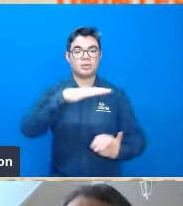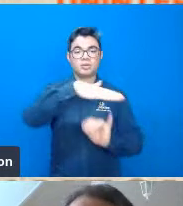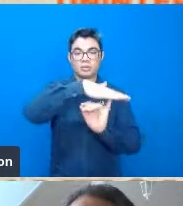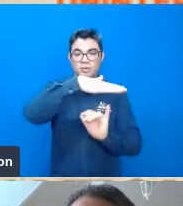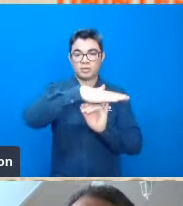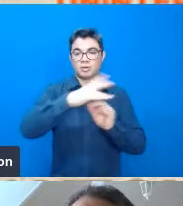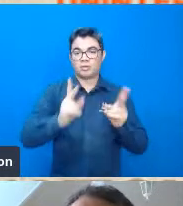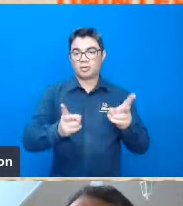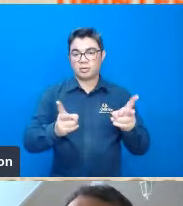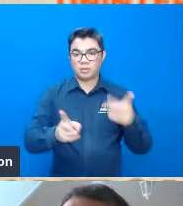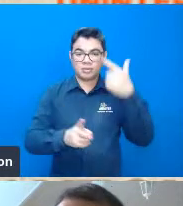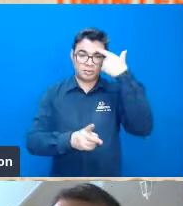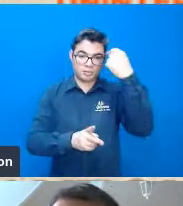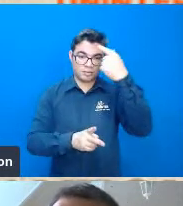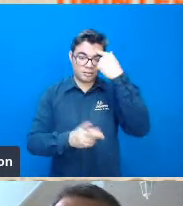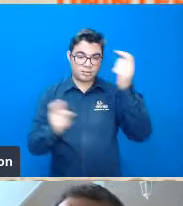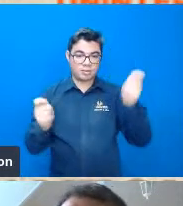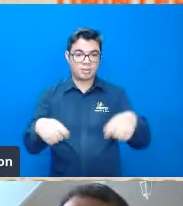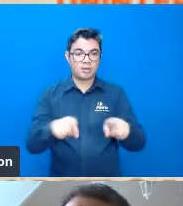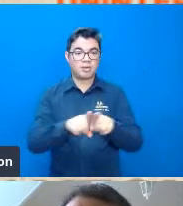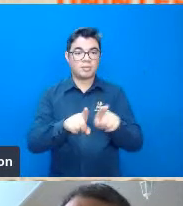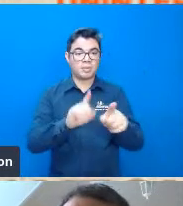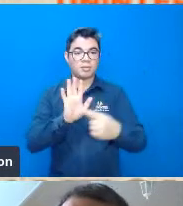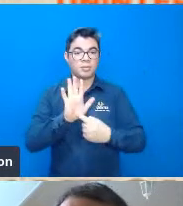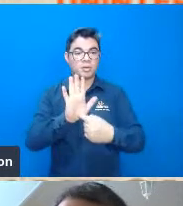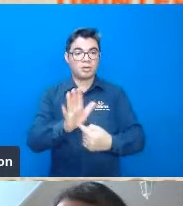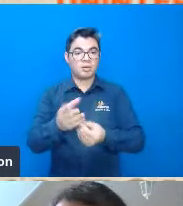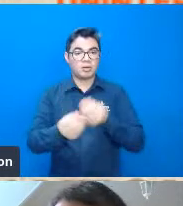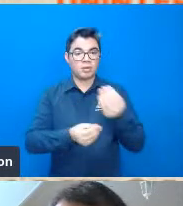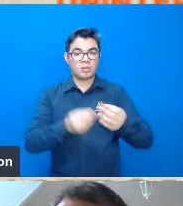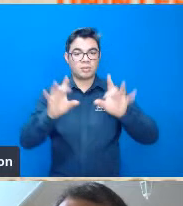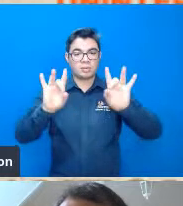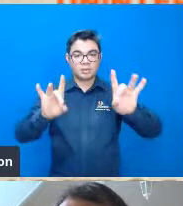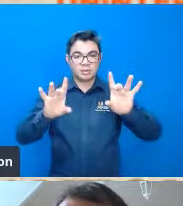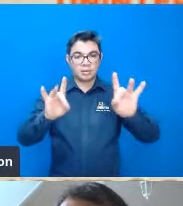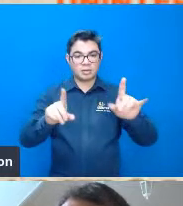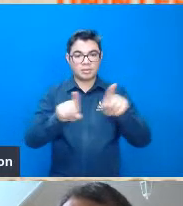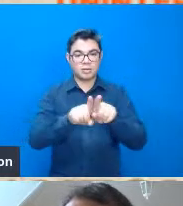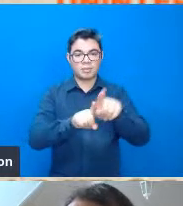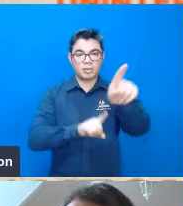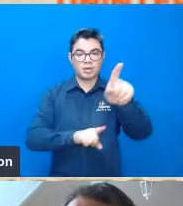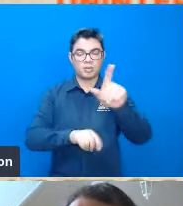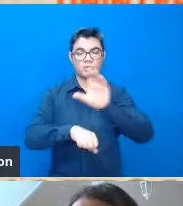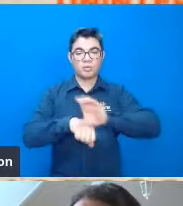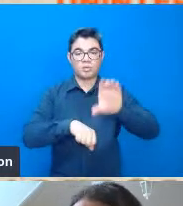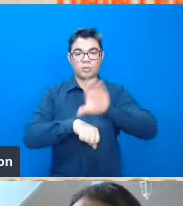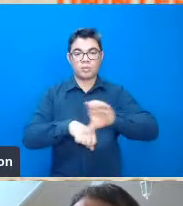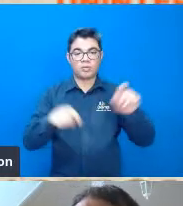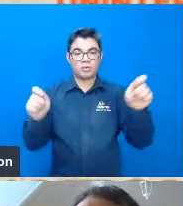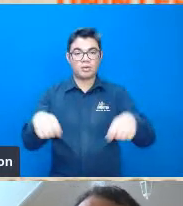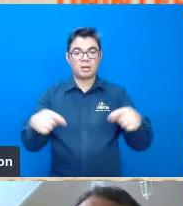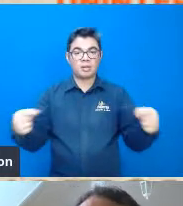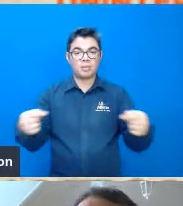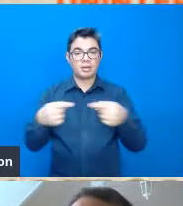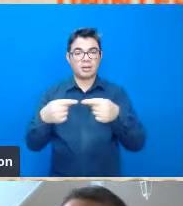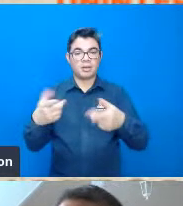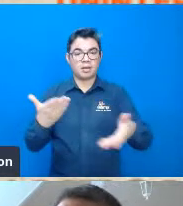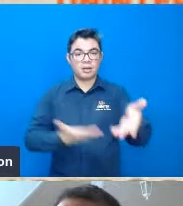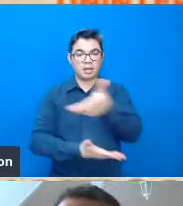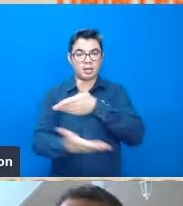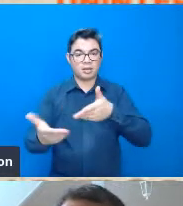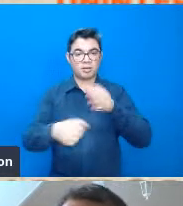com o curso de graduação bom isso demonstra o seu excelente desempenho no curso né então ele foi muito aplicado no curso